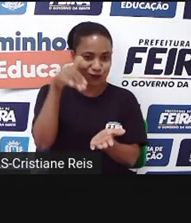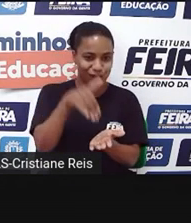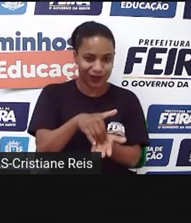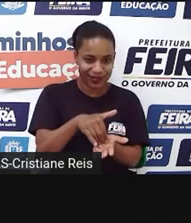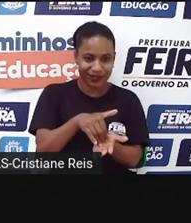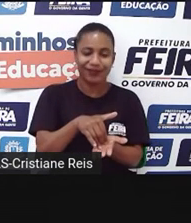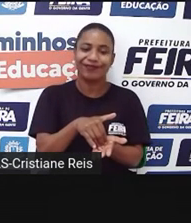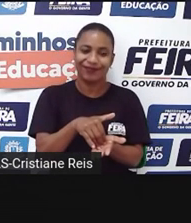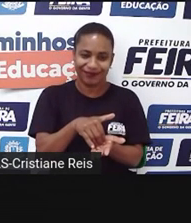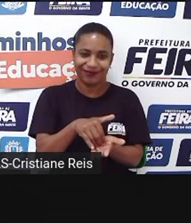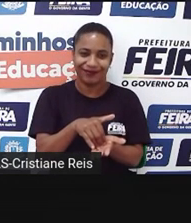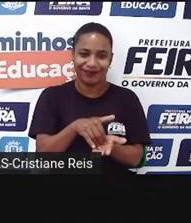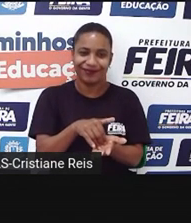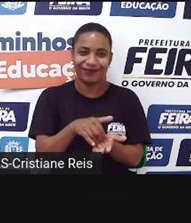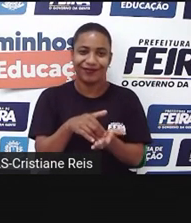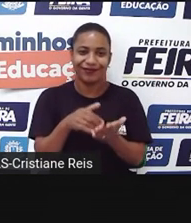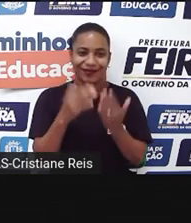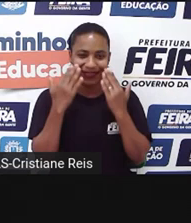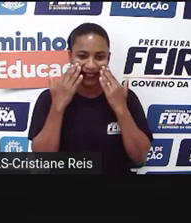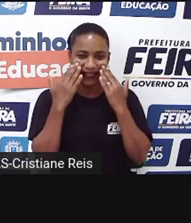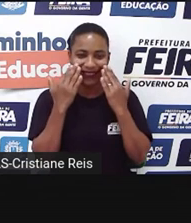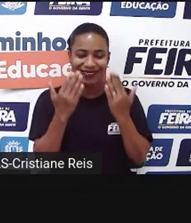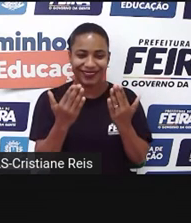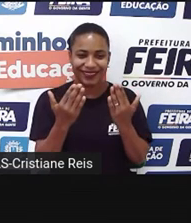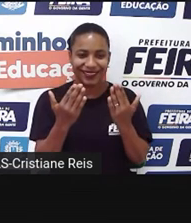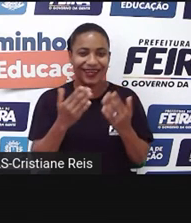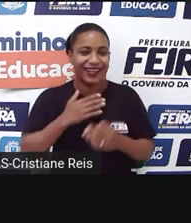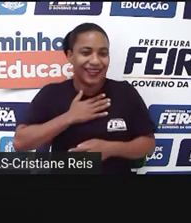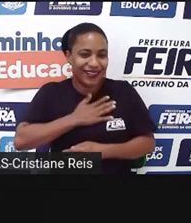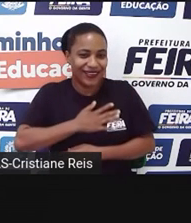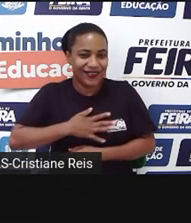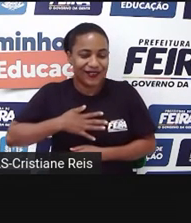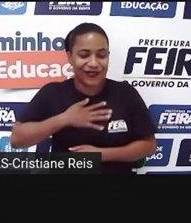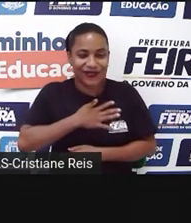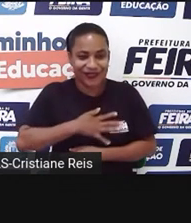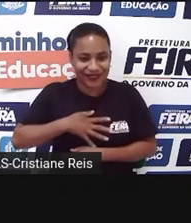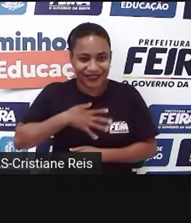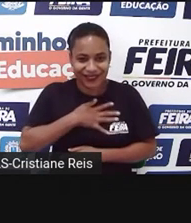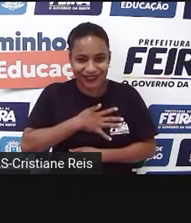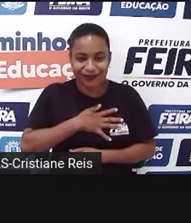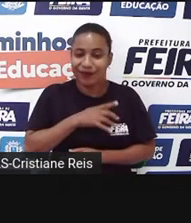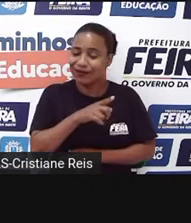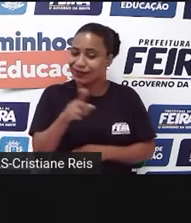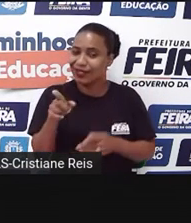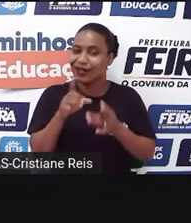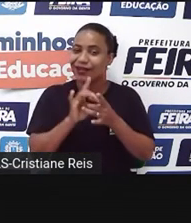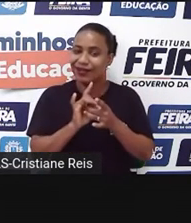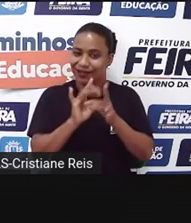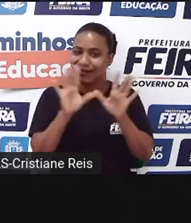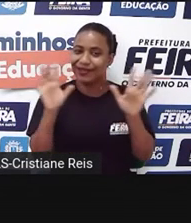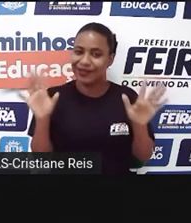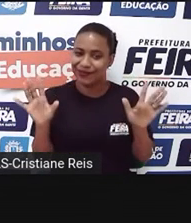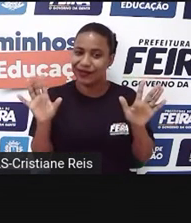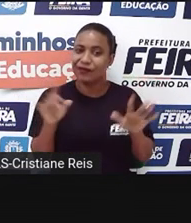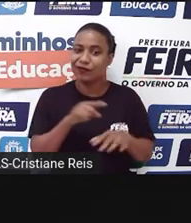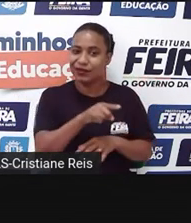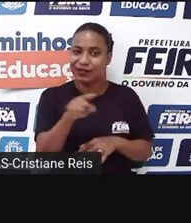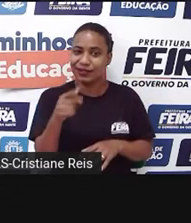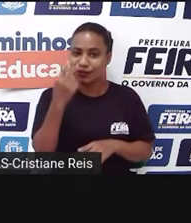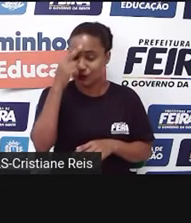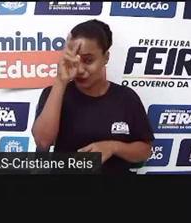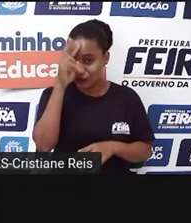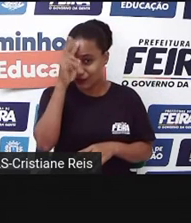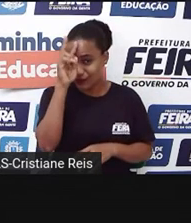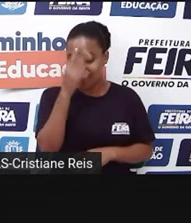teatral. Ok? Gostaram das dicas? Mas lembre-se que vocês são livres para criar a sua própria história.